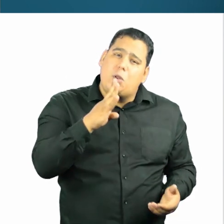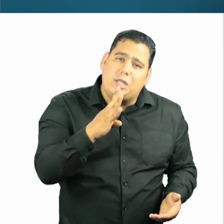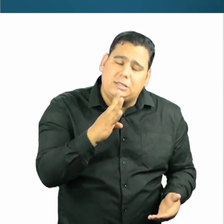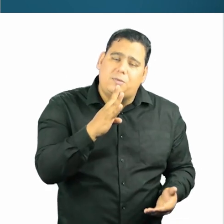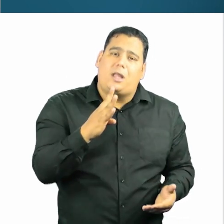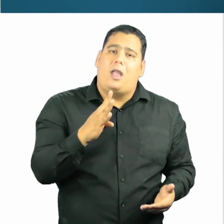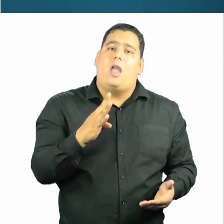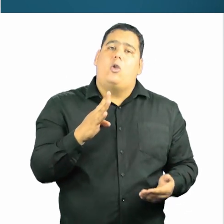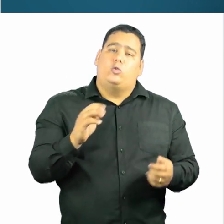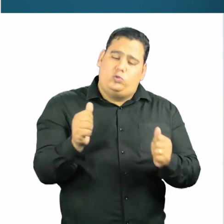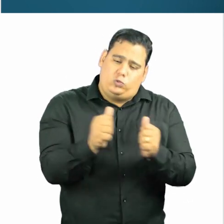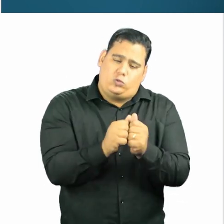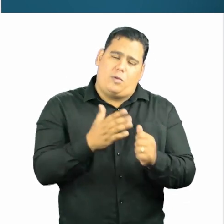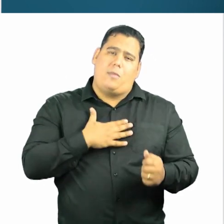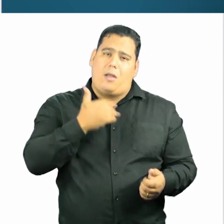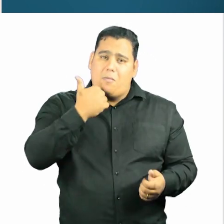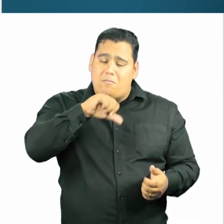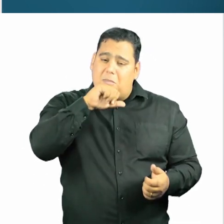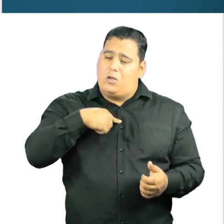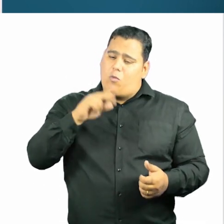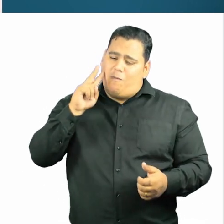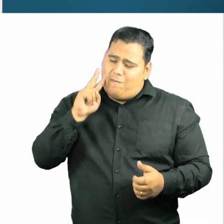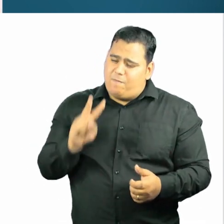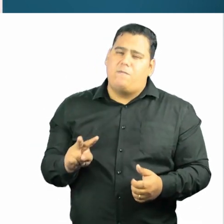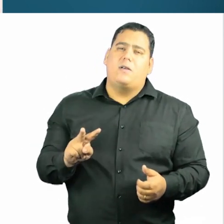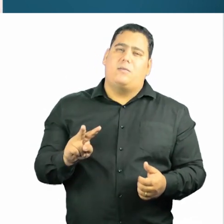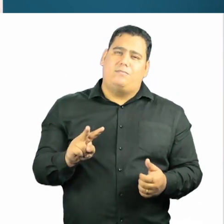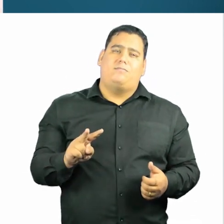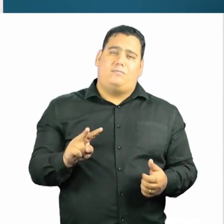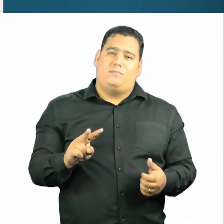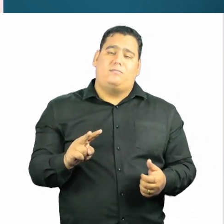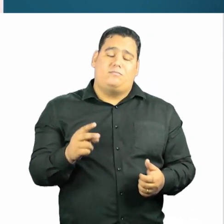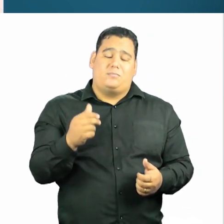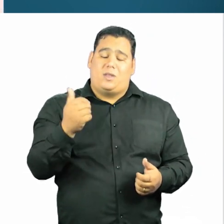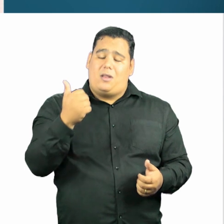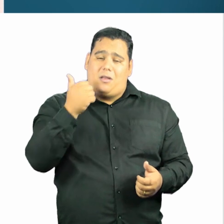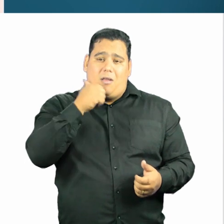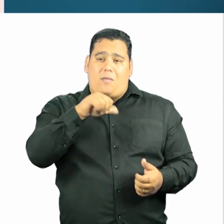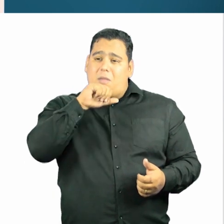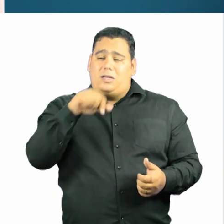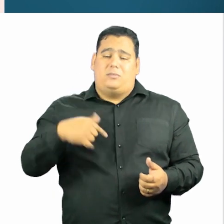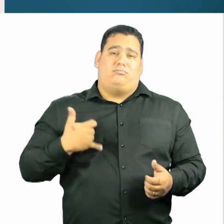junto da minha mãezinha que morreu com 60 anos